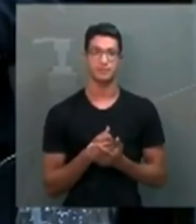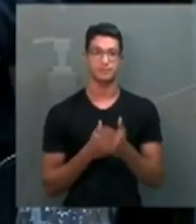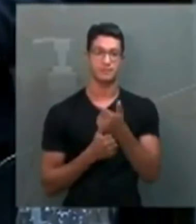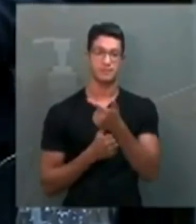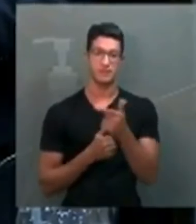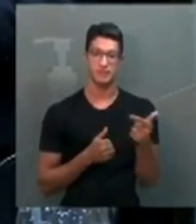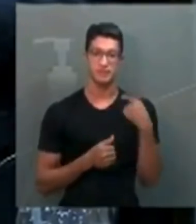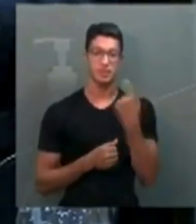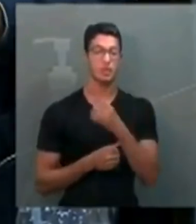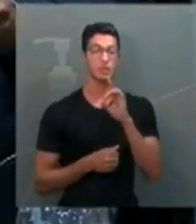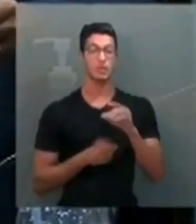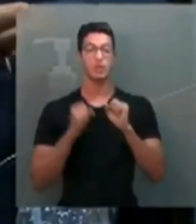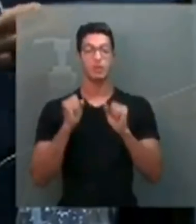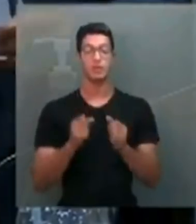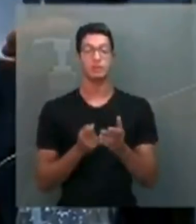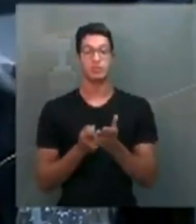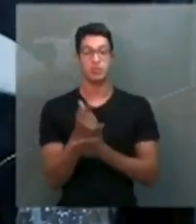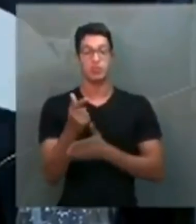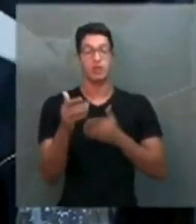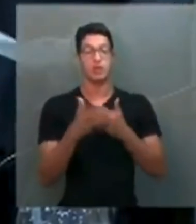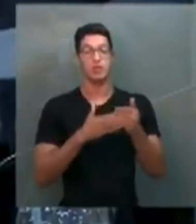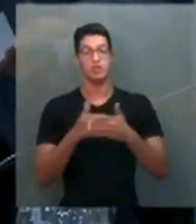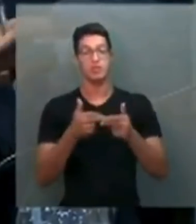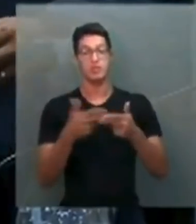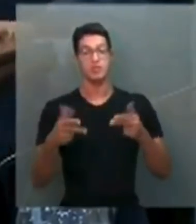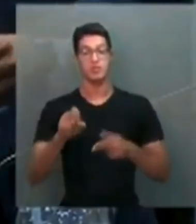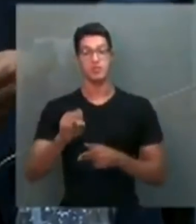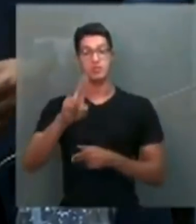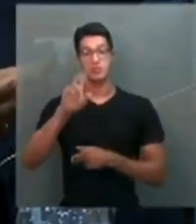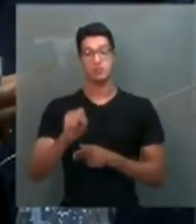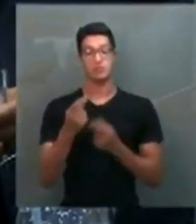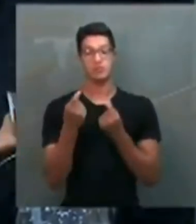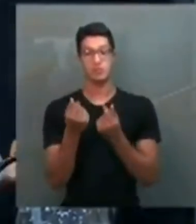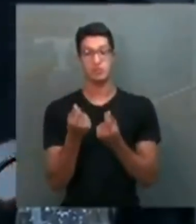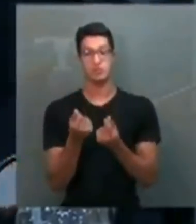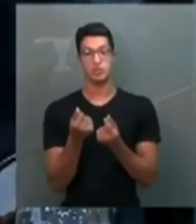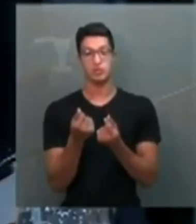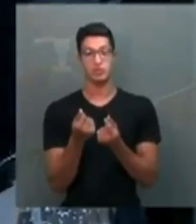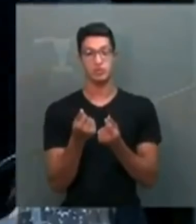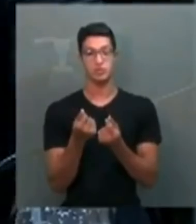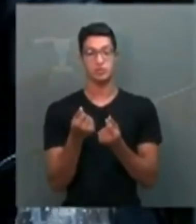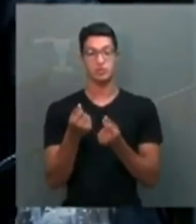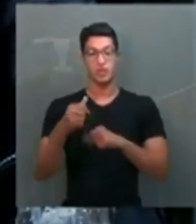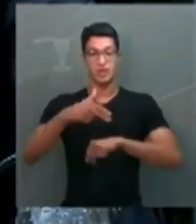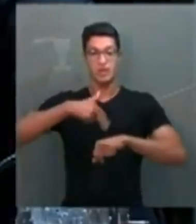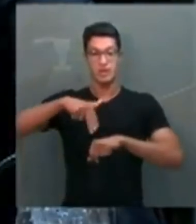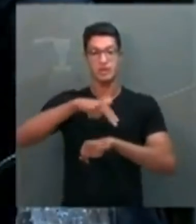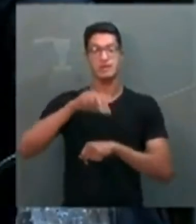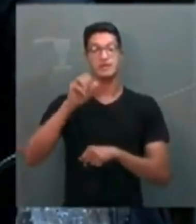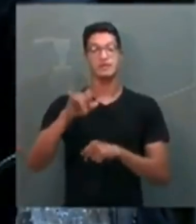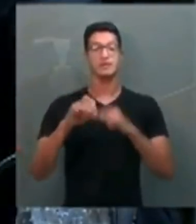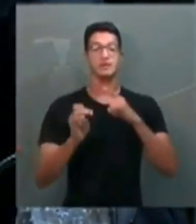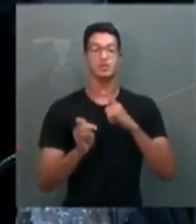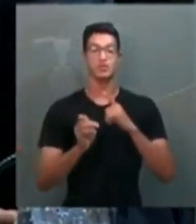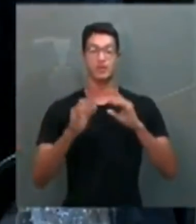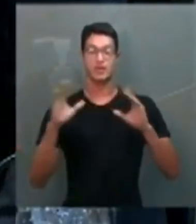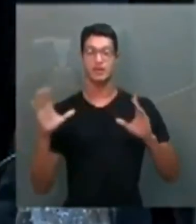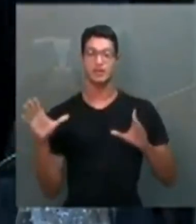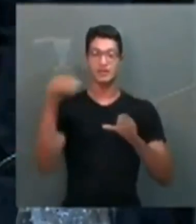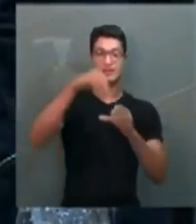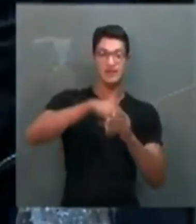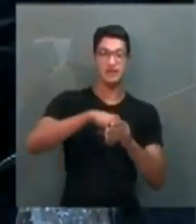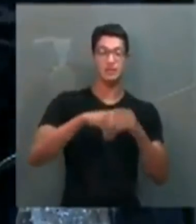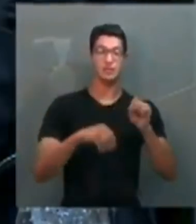Nós só podemos comprar qualquer coisa no SUS, com recursos da nação, se tiver incorporado